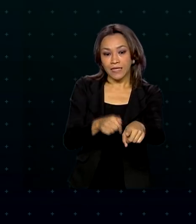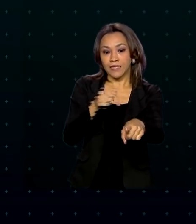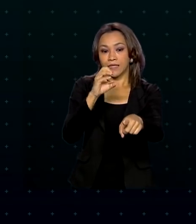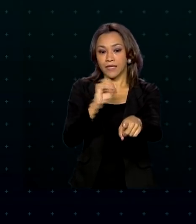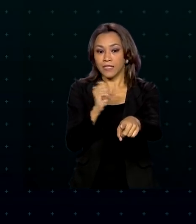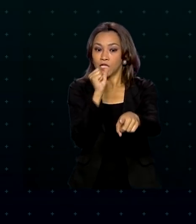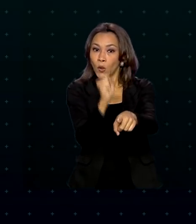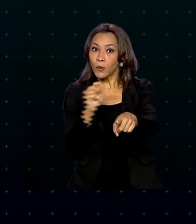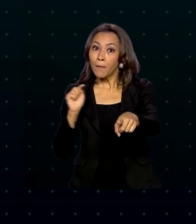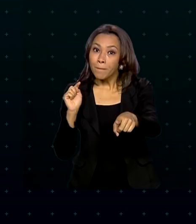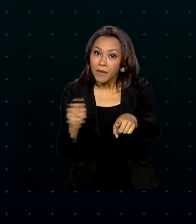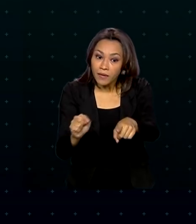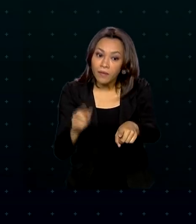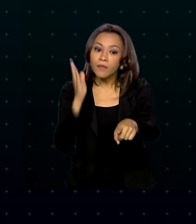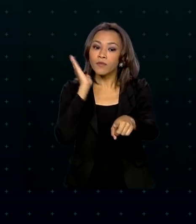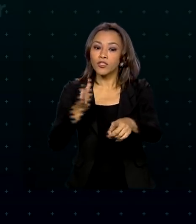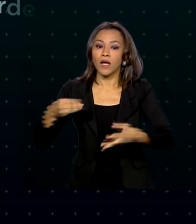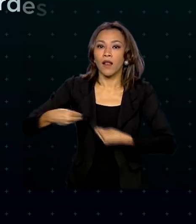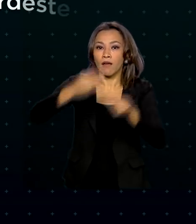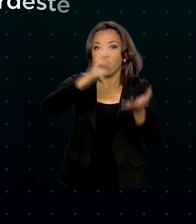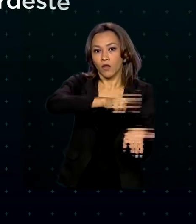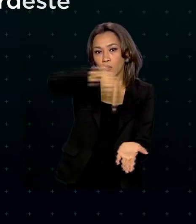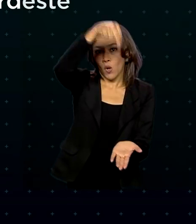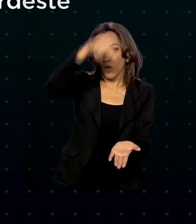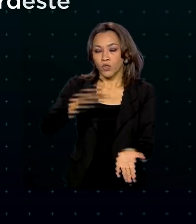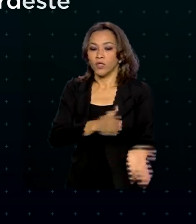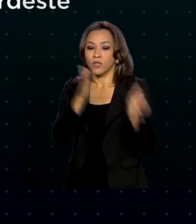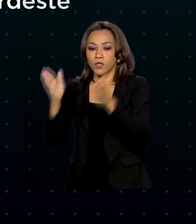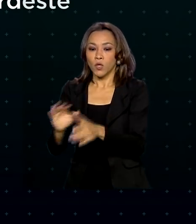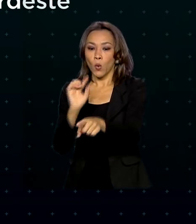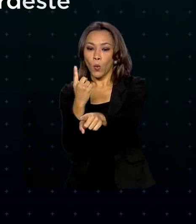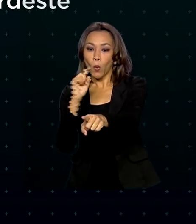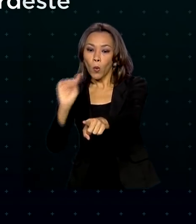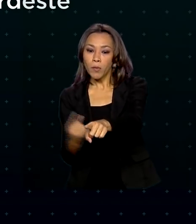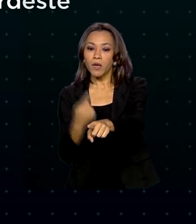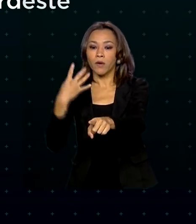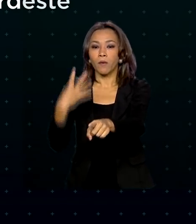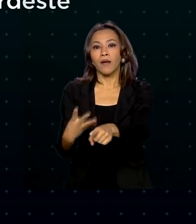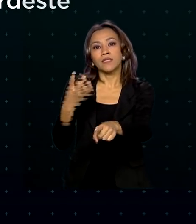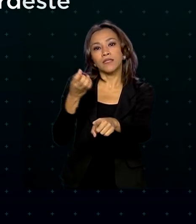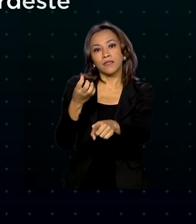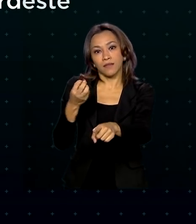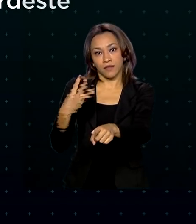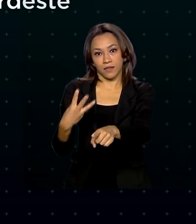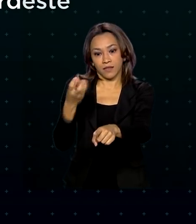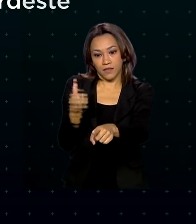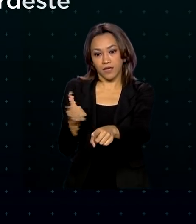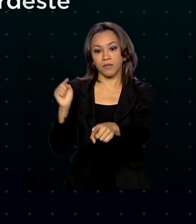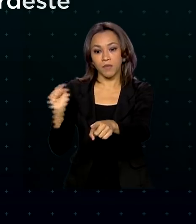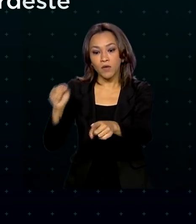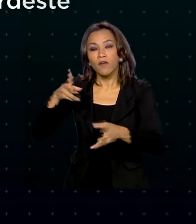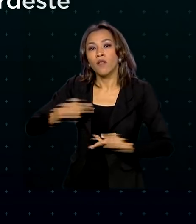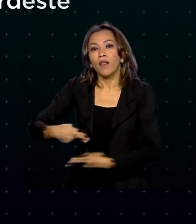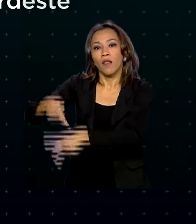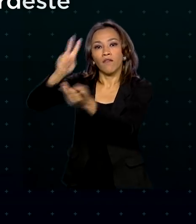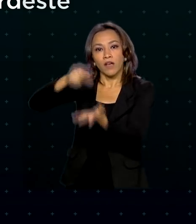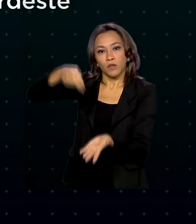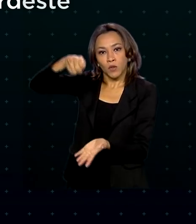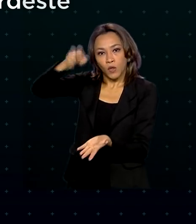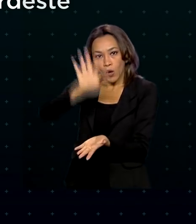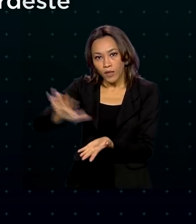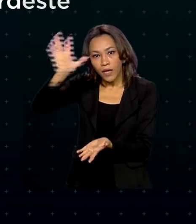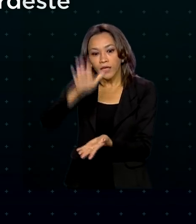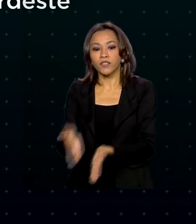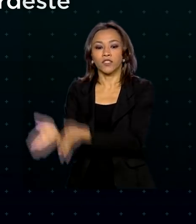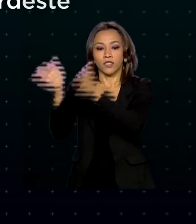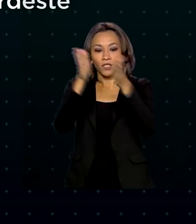doses foram enviadas à região norte. 1 milhão e 436 mil doses foram enviadas para os estados do Nordeste.